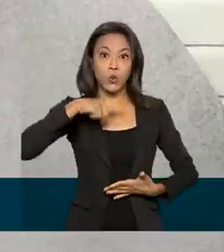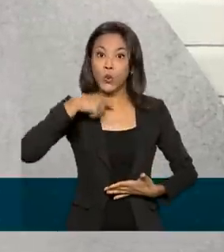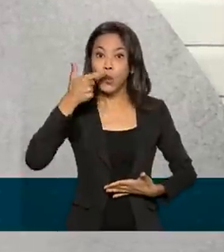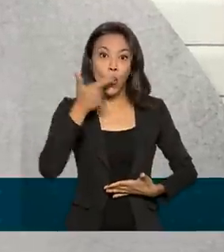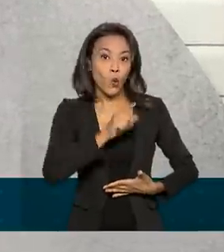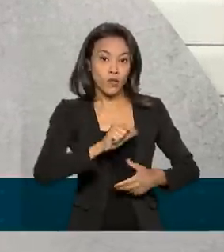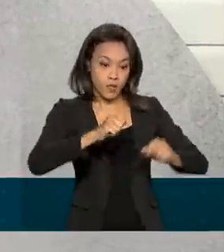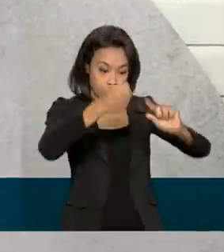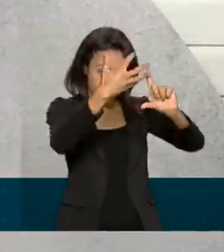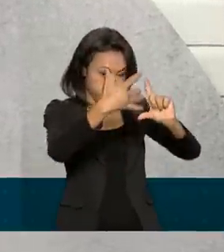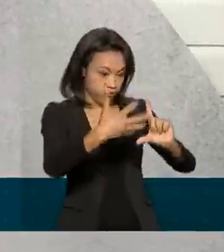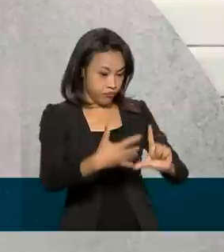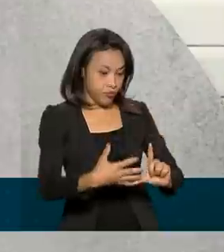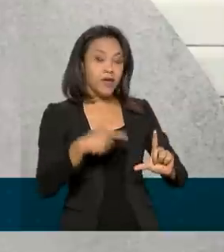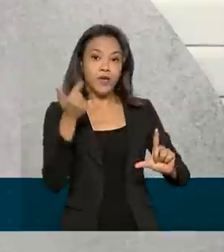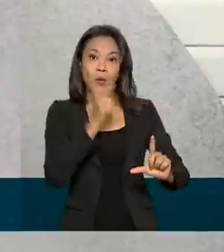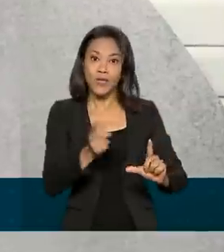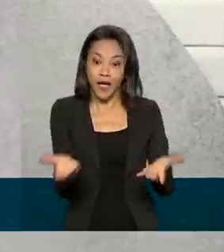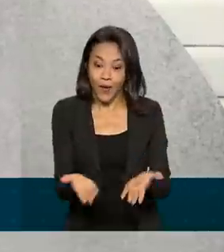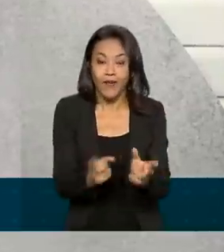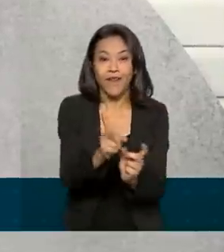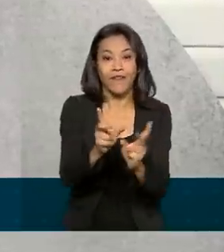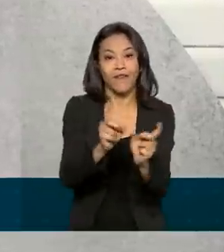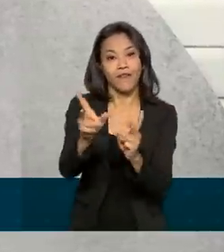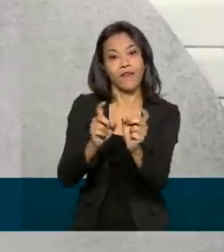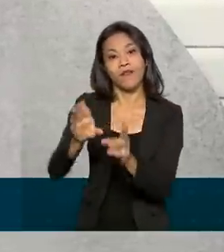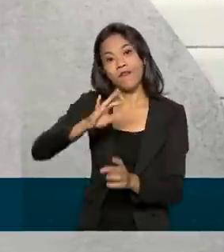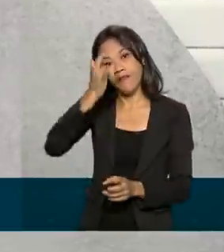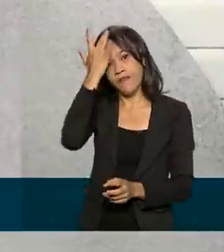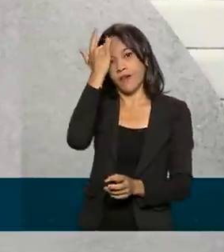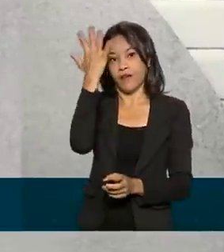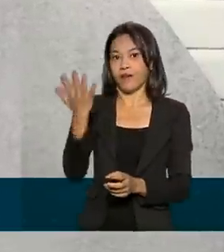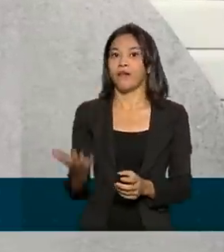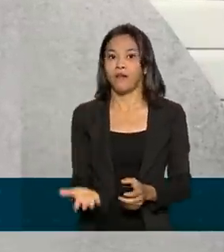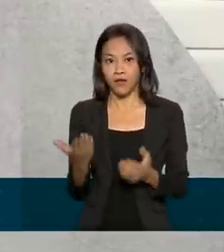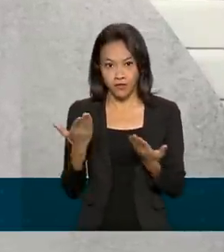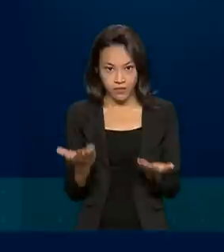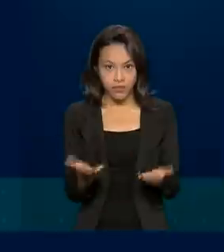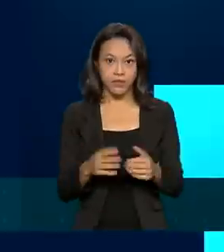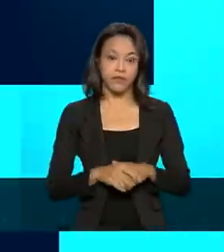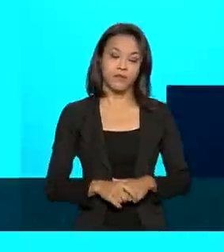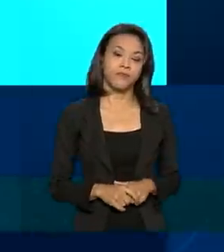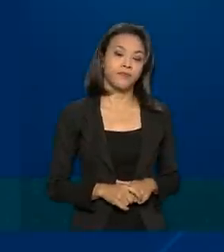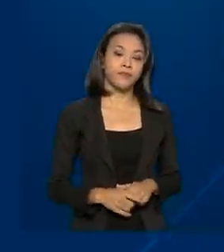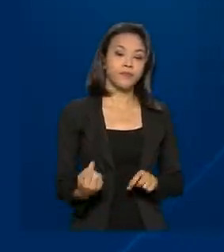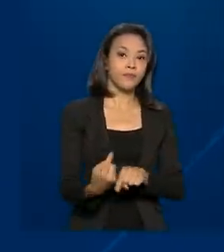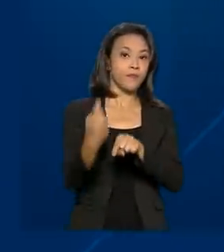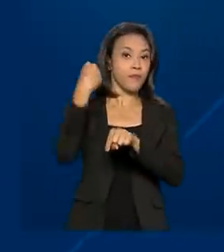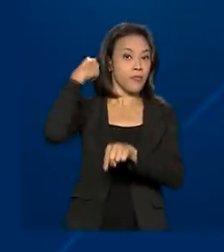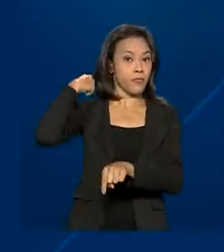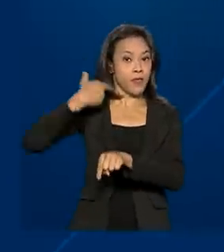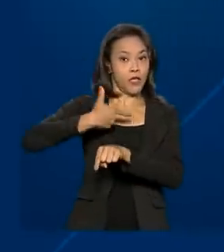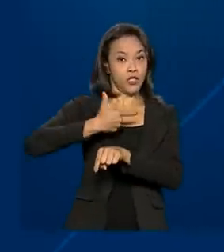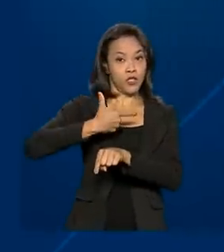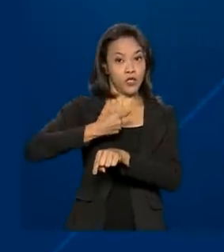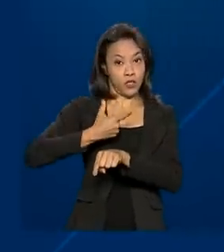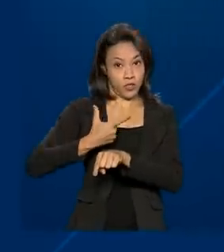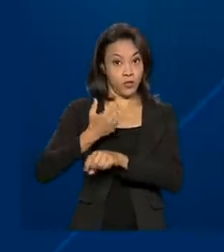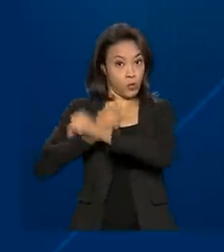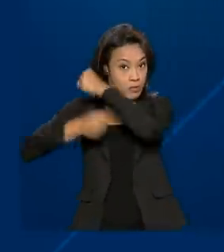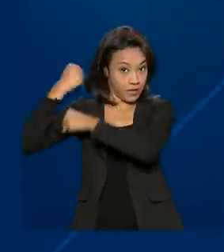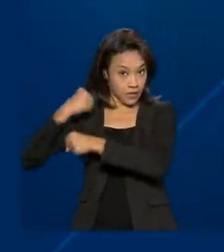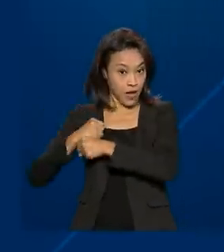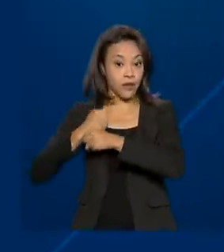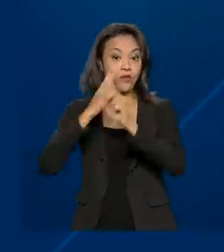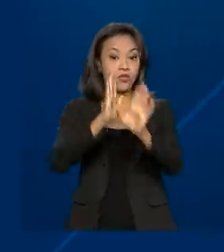tendo um grande sucesso com essa facilidade que eles nos brindam. Em 2021, foram vendidos para o exterior